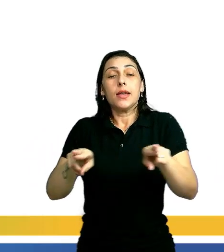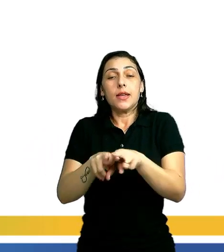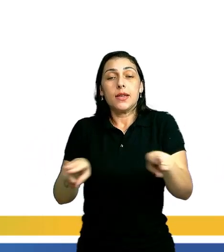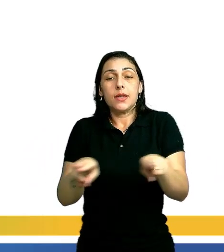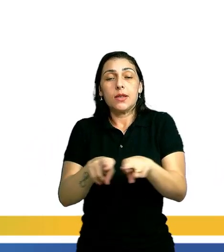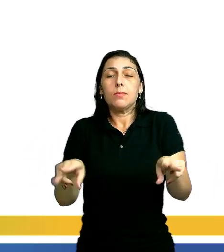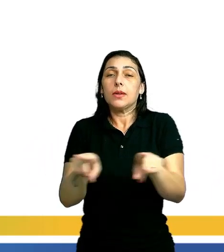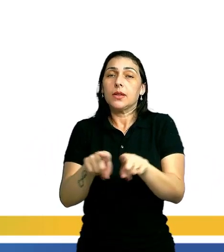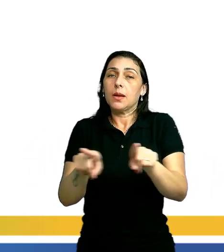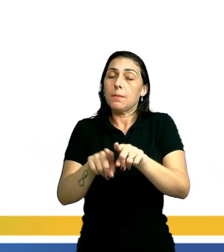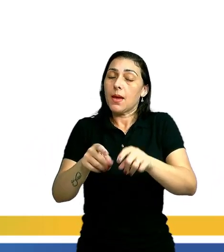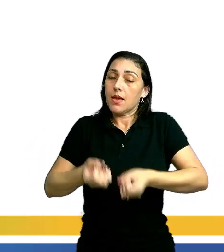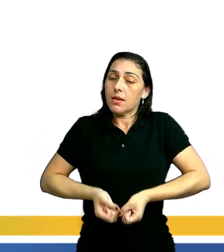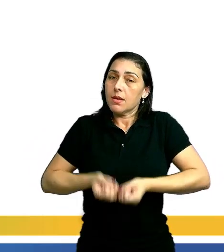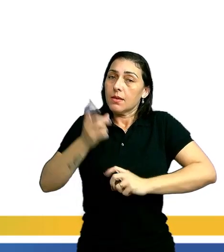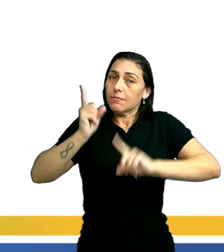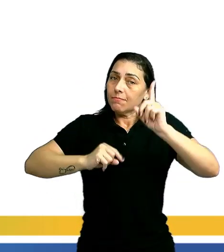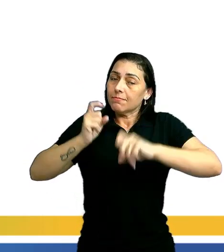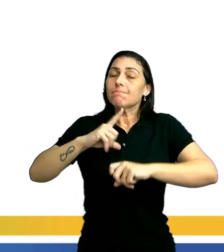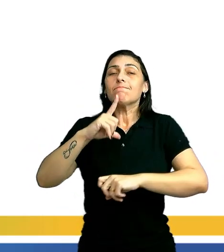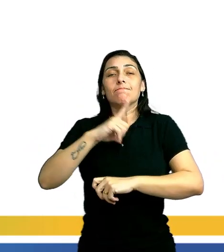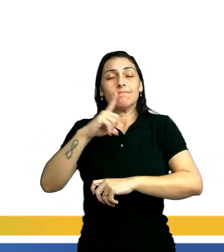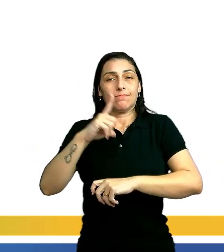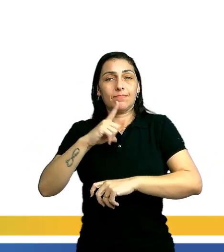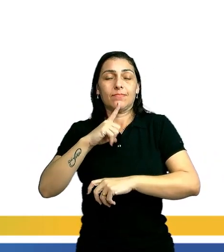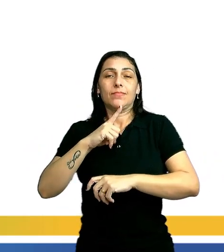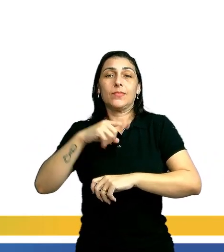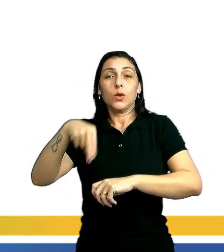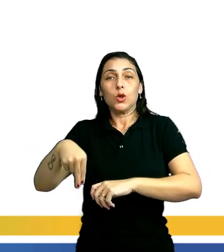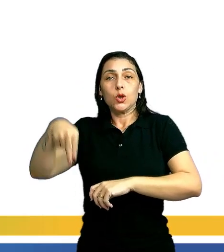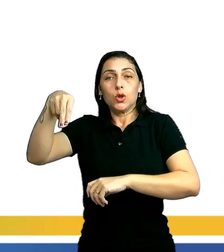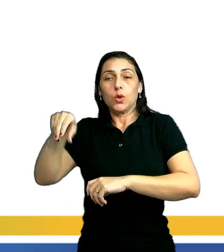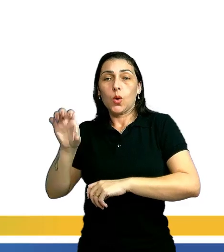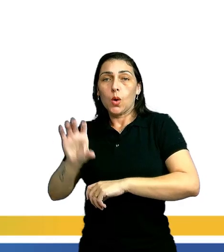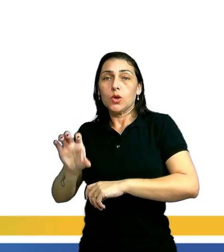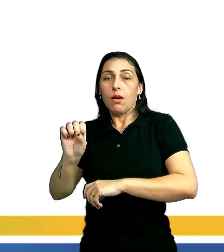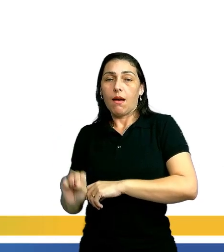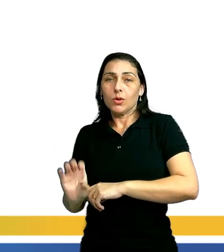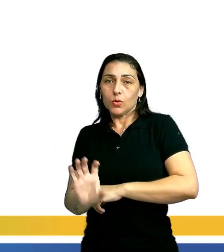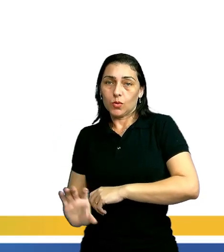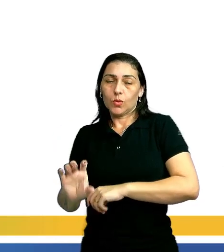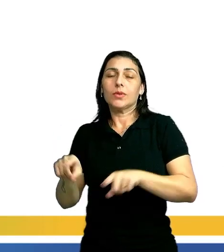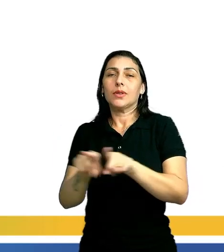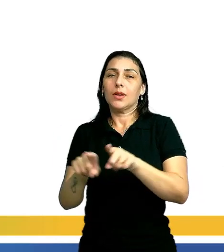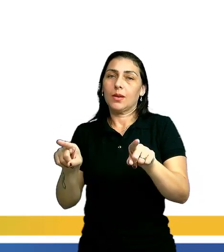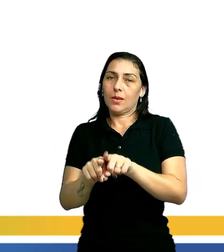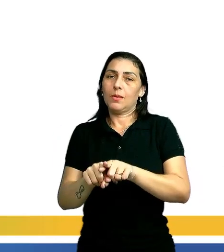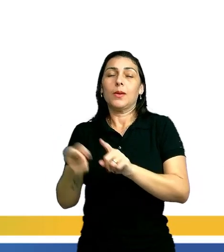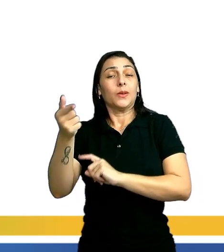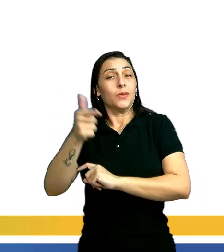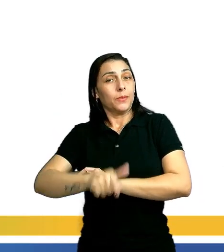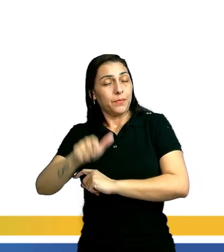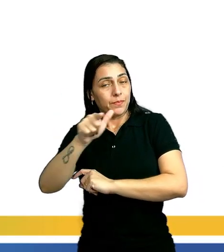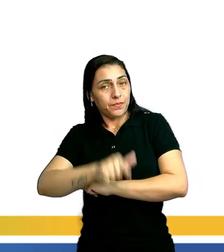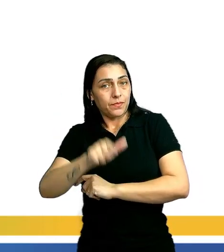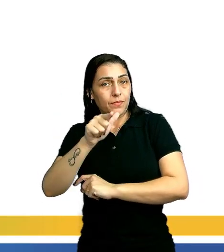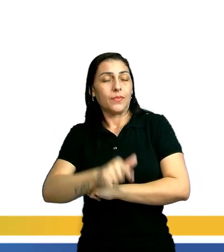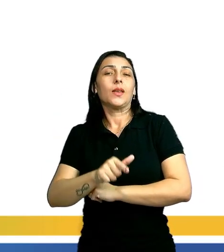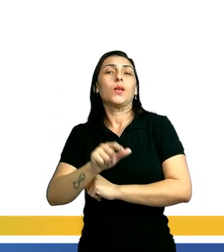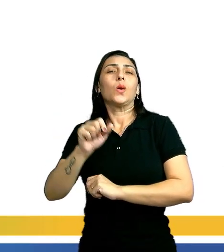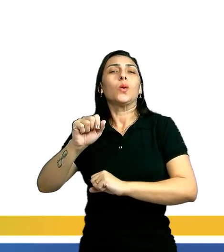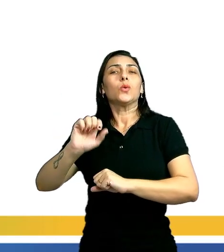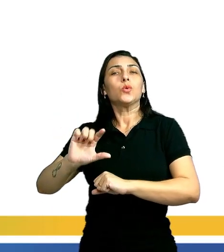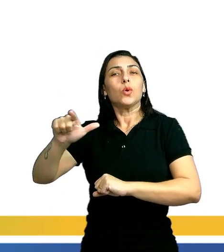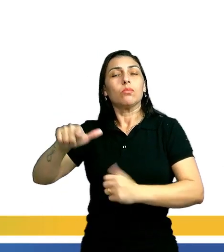e expressivas existentes de norte a sul. Sem contar a imensa repercussão de nível